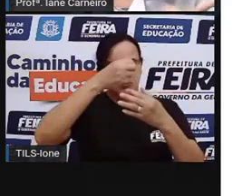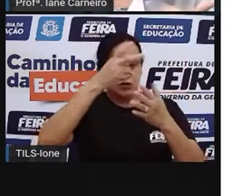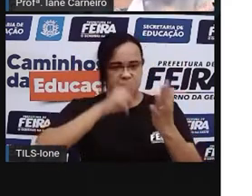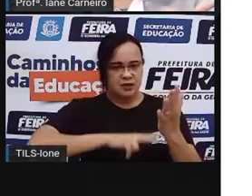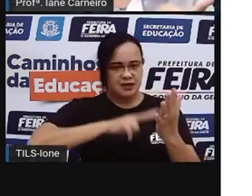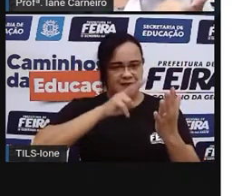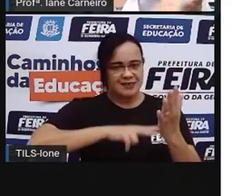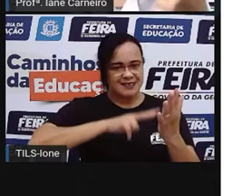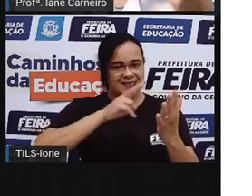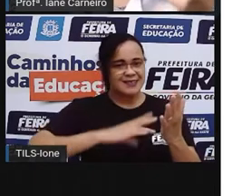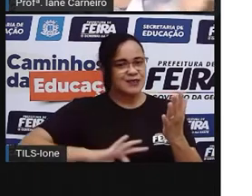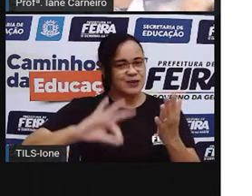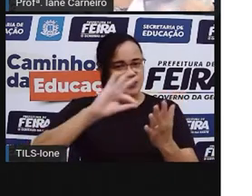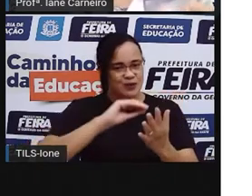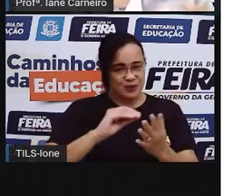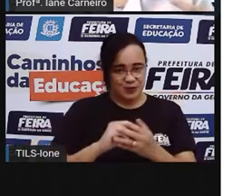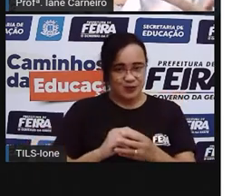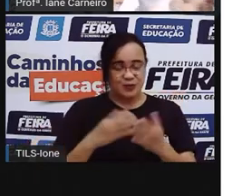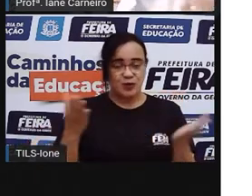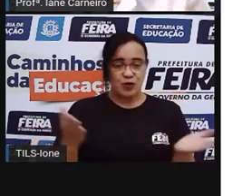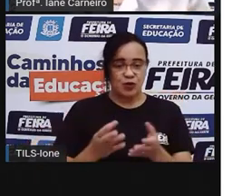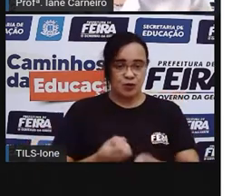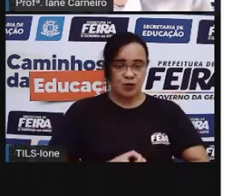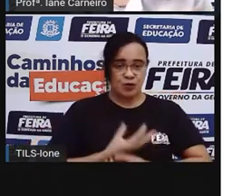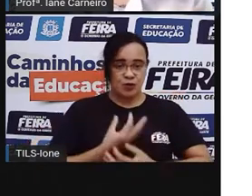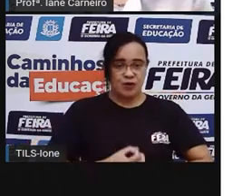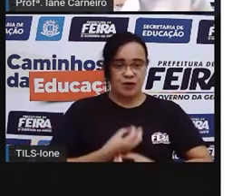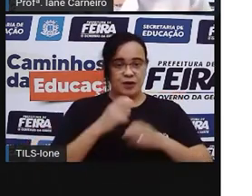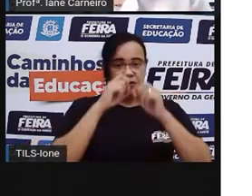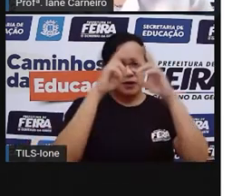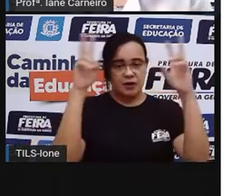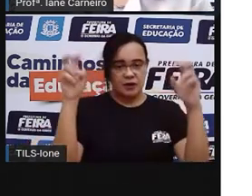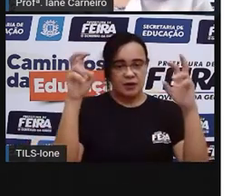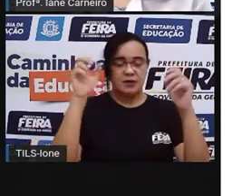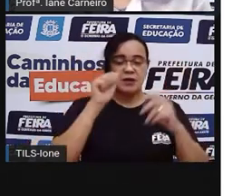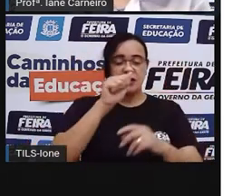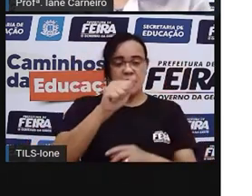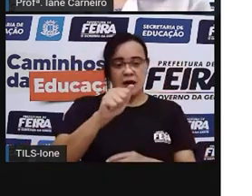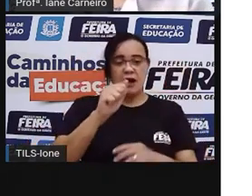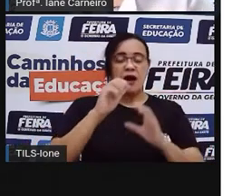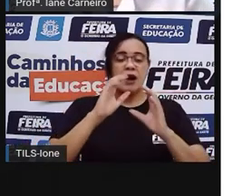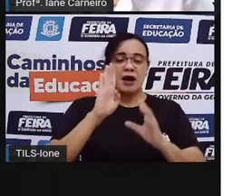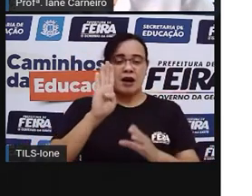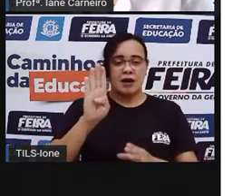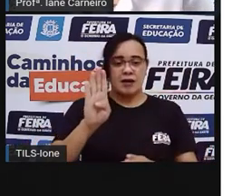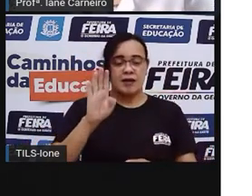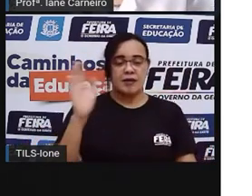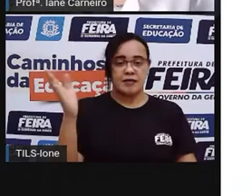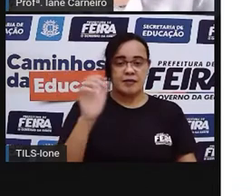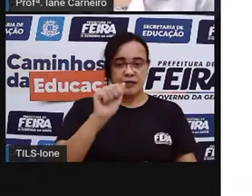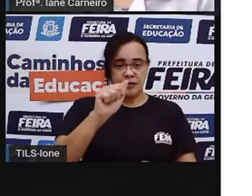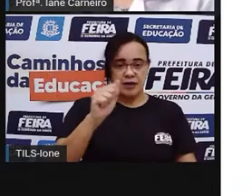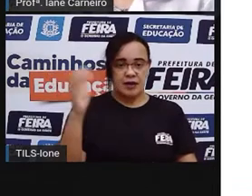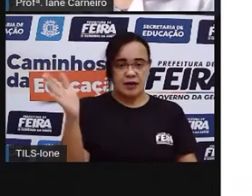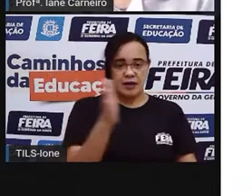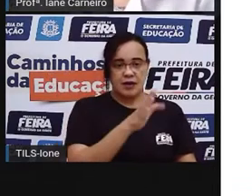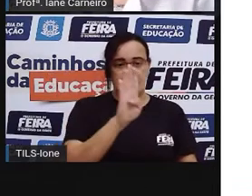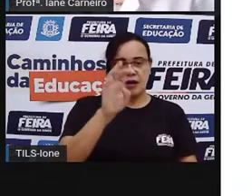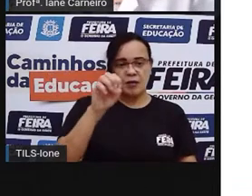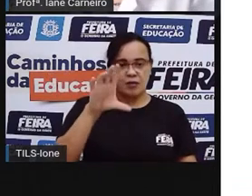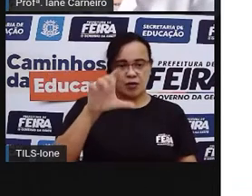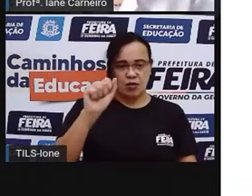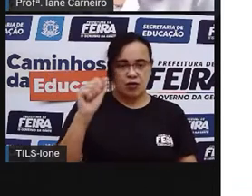Então o título do poema é A Bola. E o nome do autor, Armando Arnaldo de Oliveira.